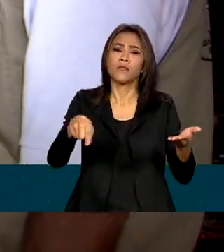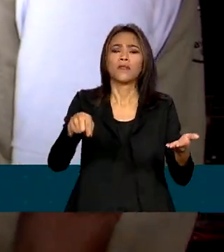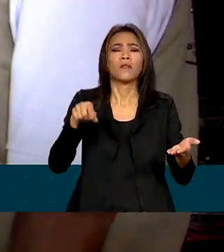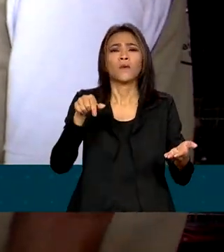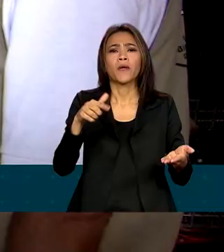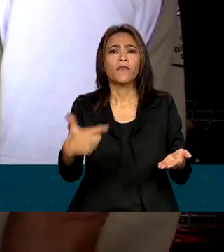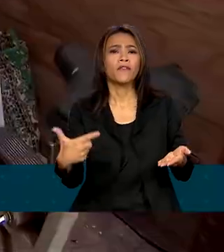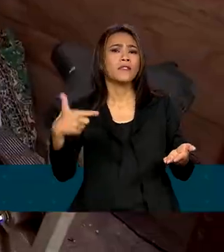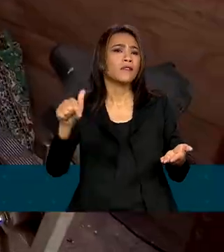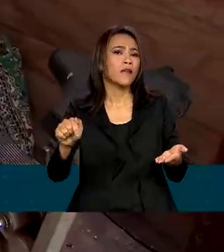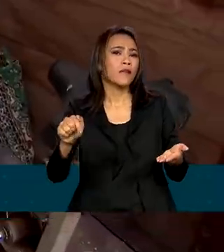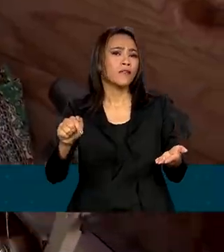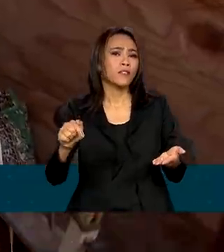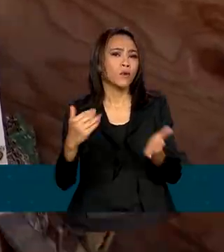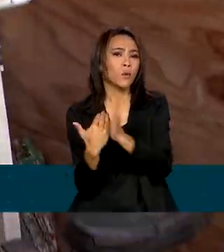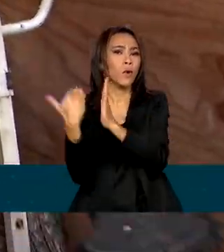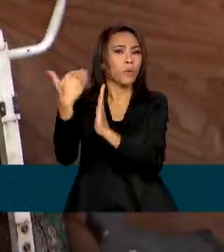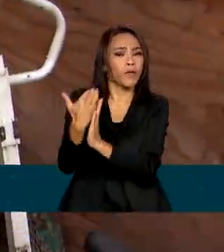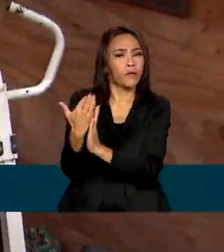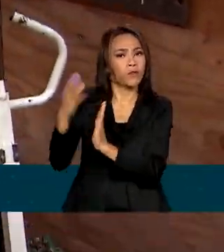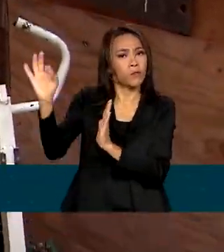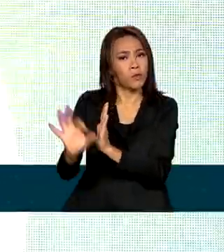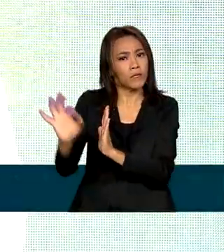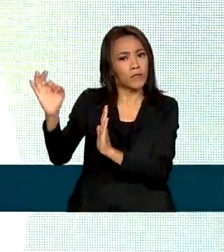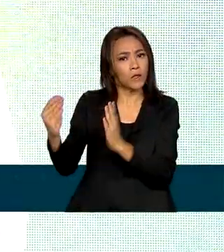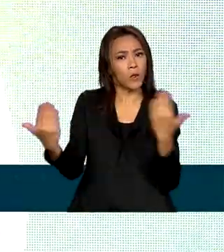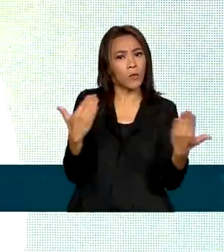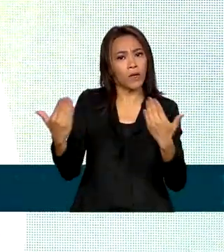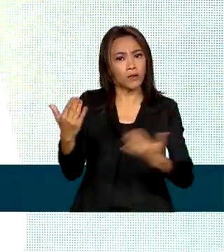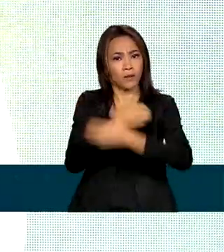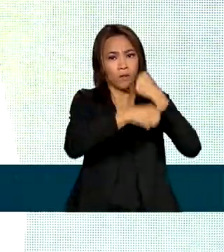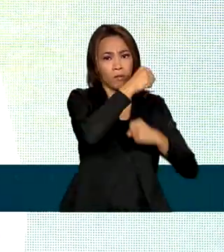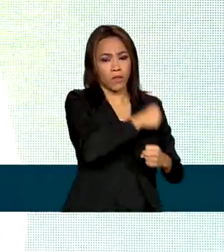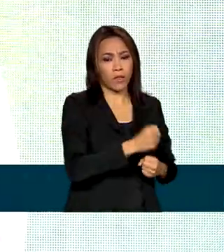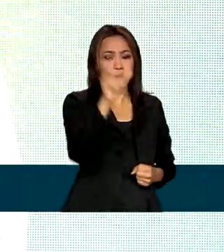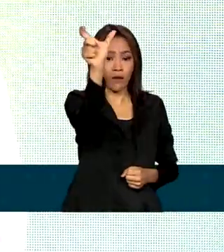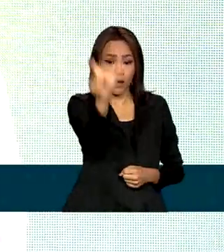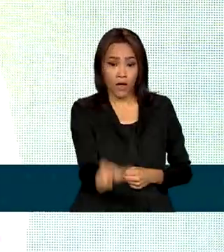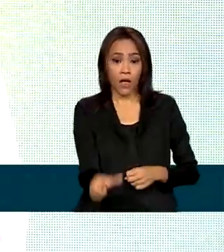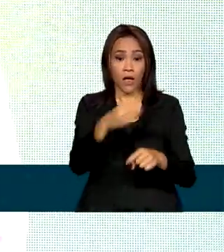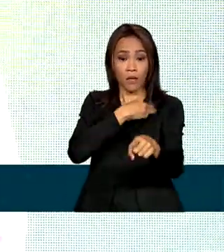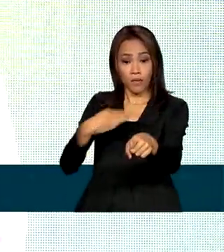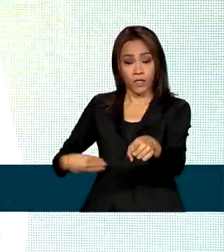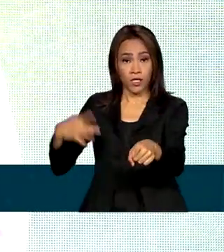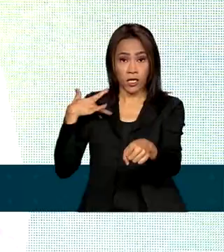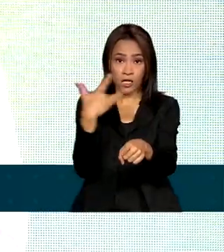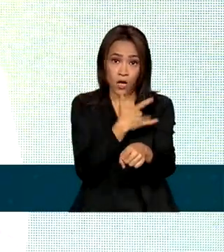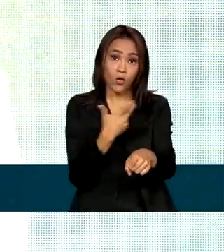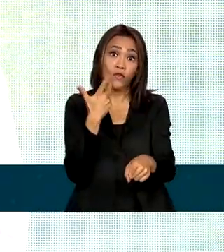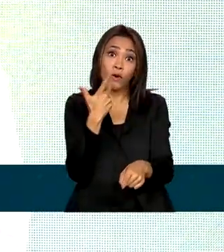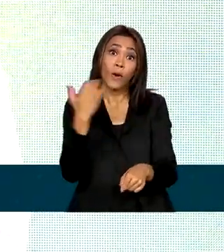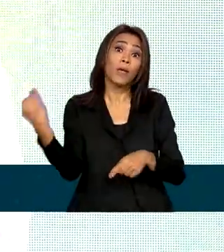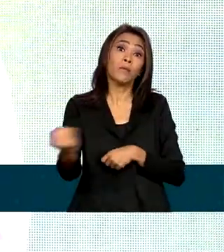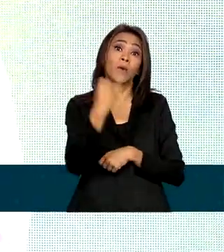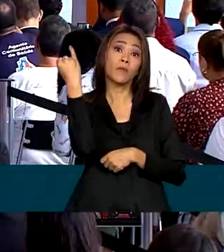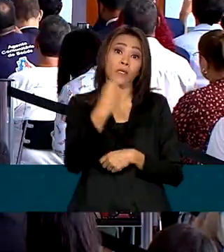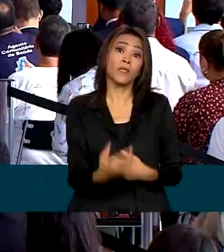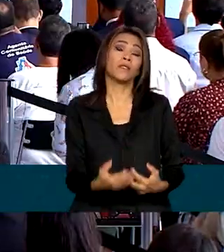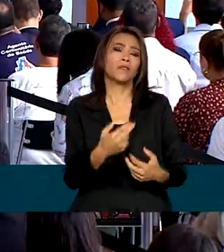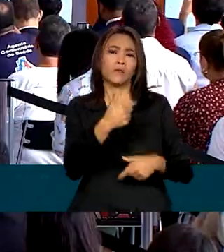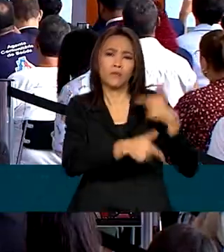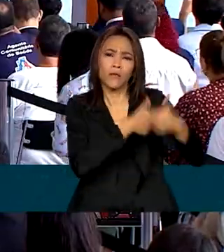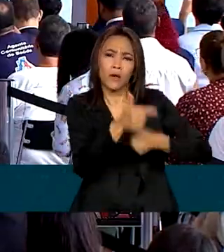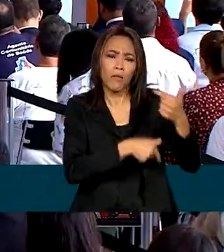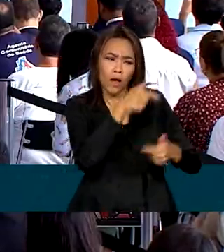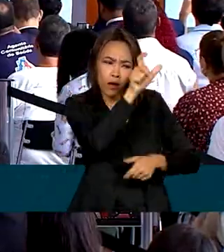de 27% em relação ao ano passado. A ministra da Saúde destacou o papel desses agentes no SUS, o